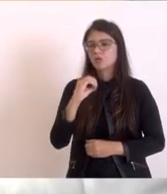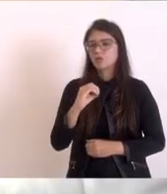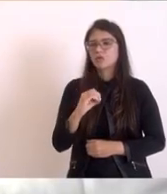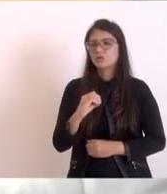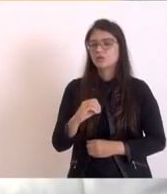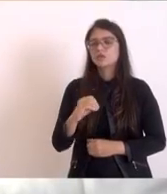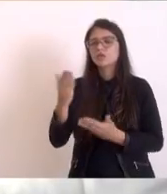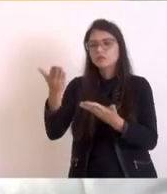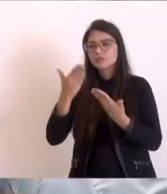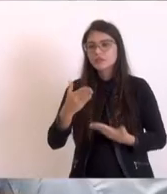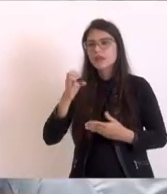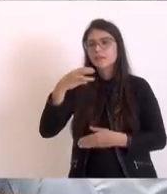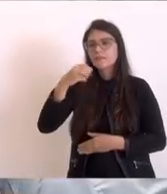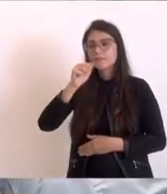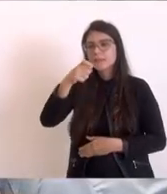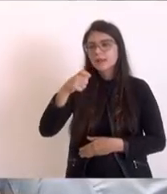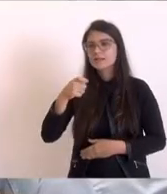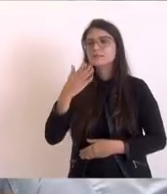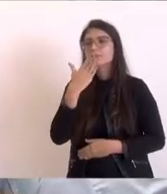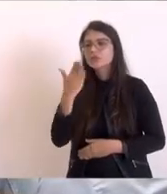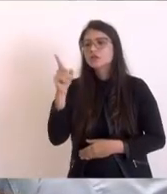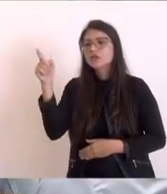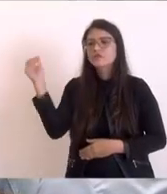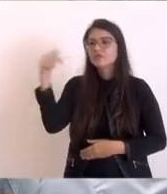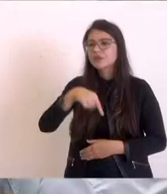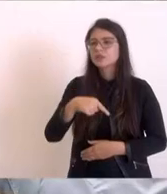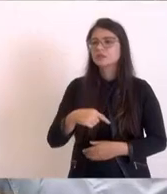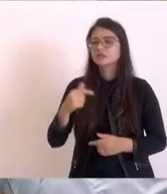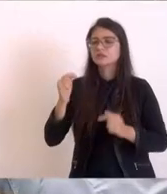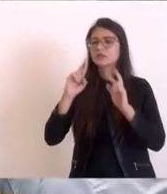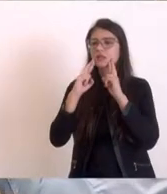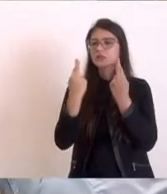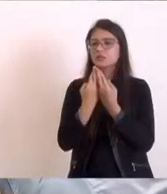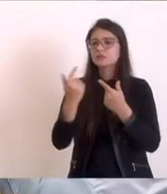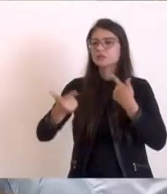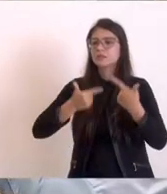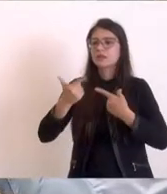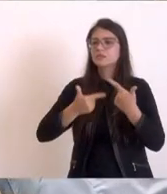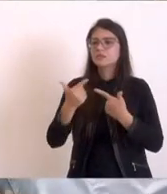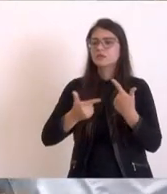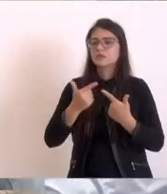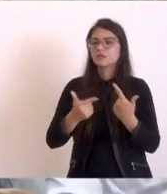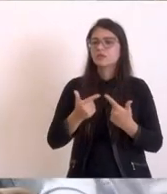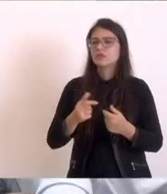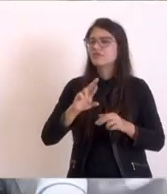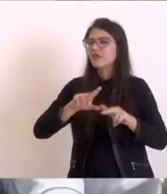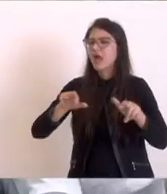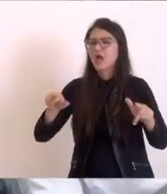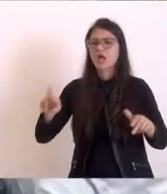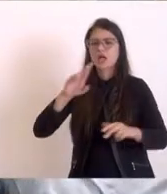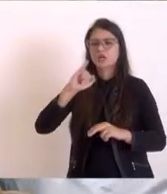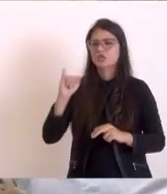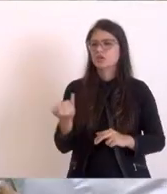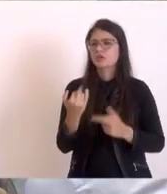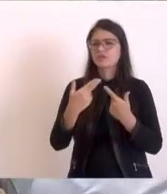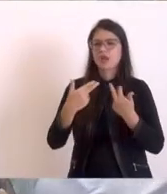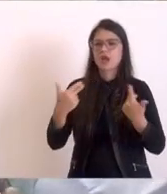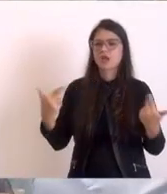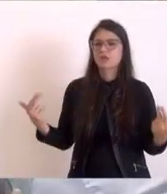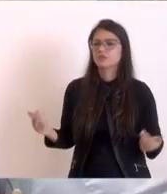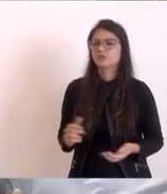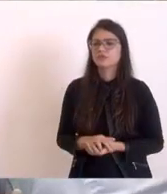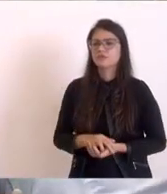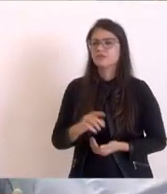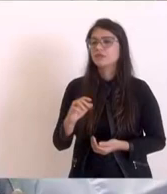Max, pedir para que ele possa vir, fazer uma reunião de trabalho, tem várias RJs, várias. E, como eu já disse aqui,